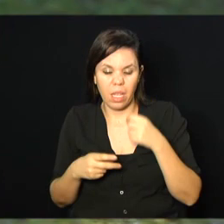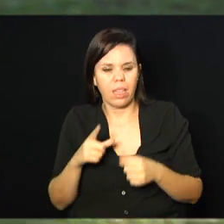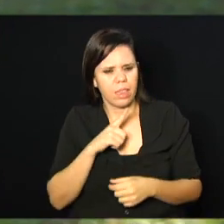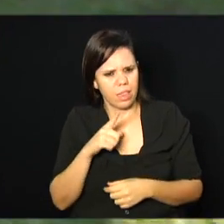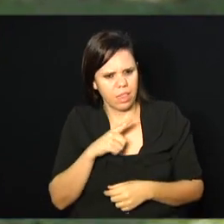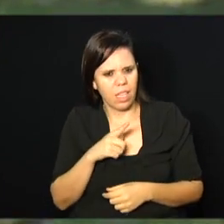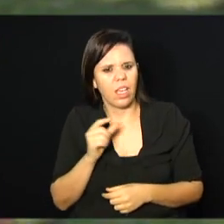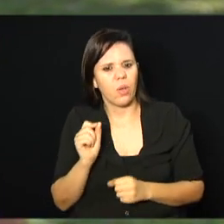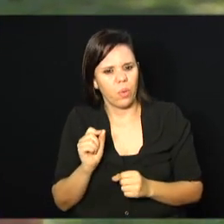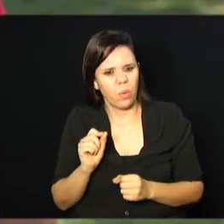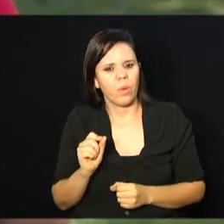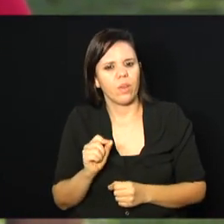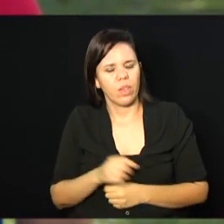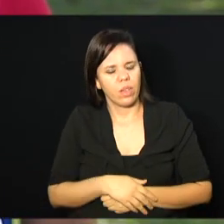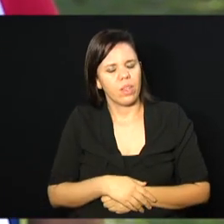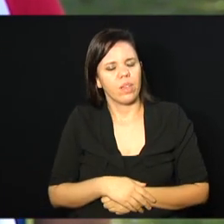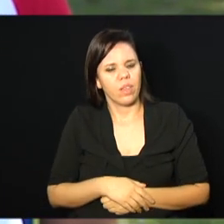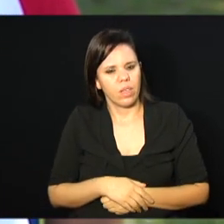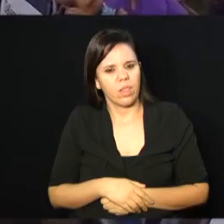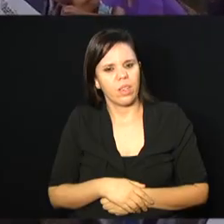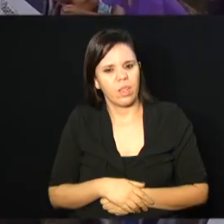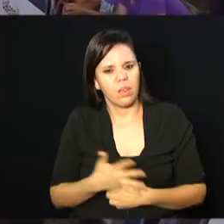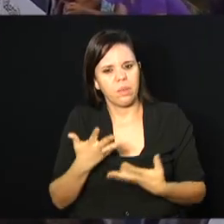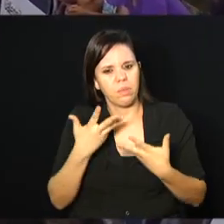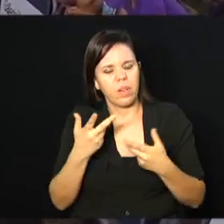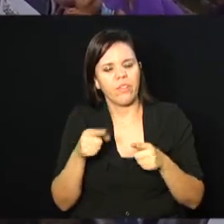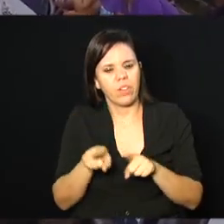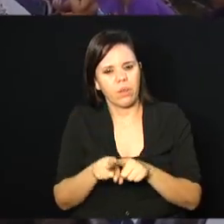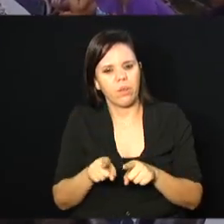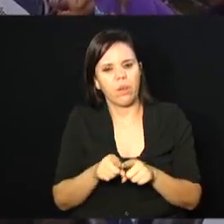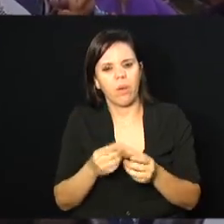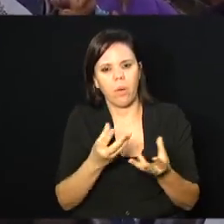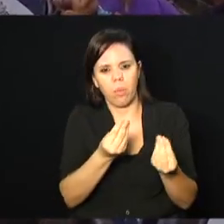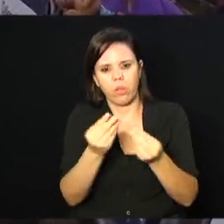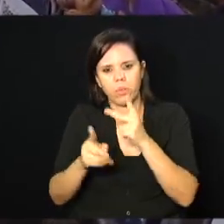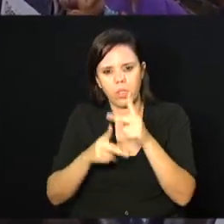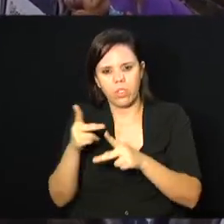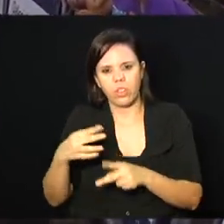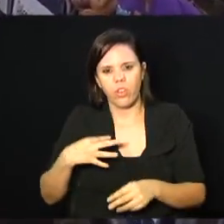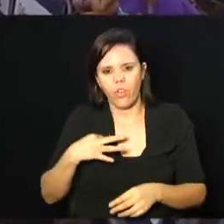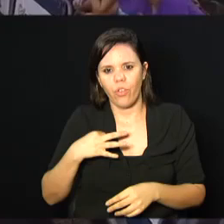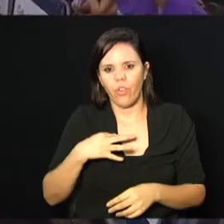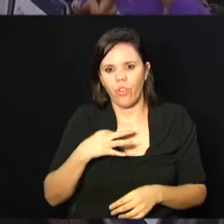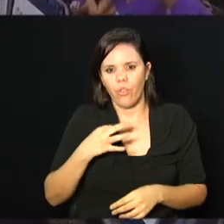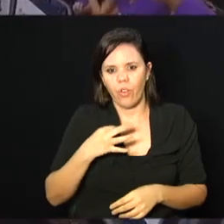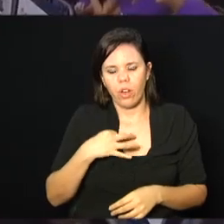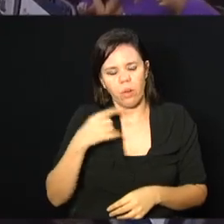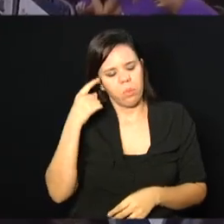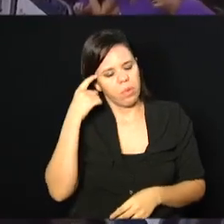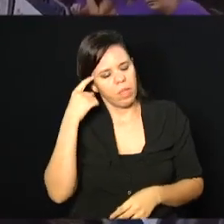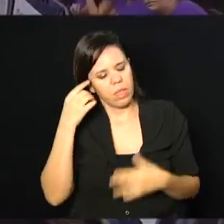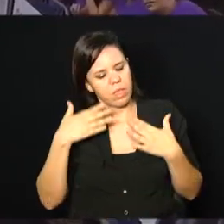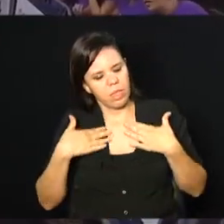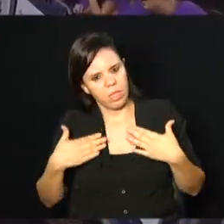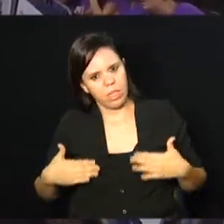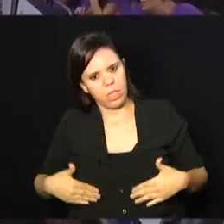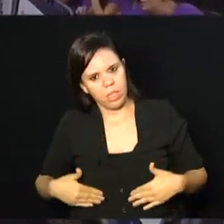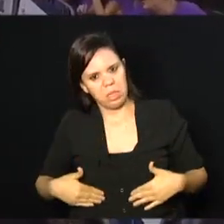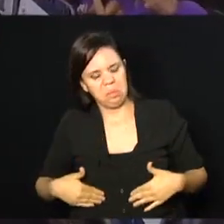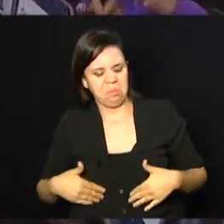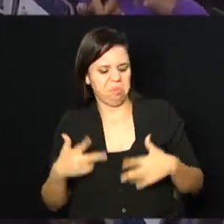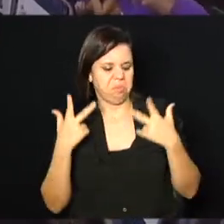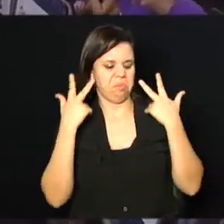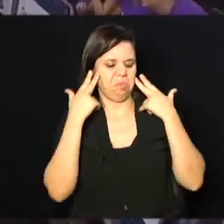ganha-ganha aí, né? Por exemplo, muitos voluntários, embora fisicamente você imagine que eles são tão